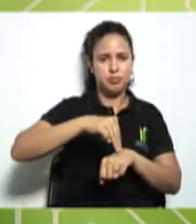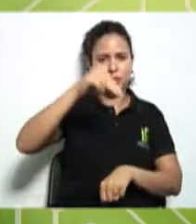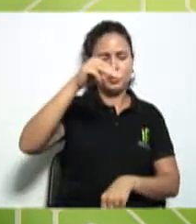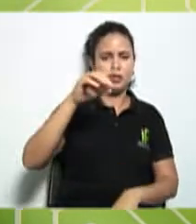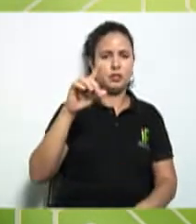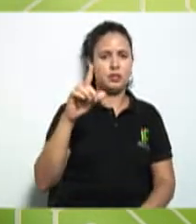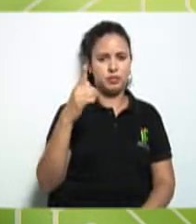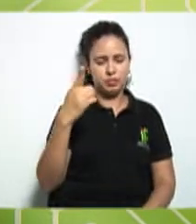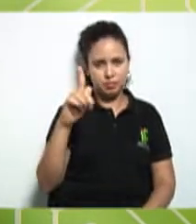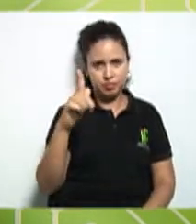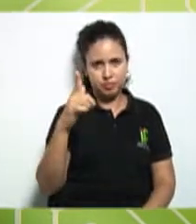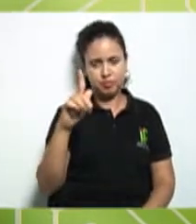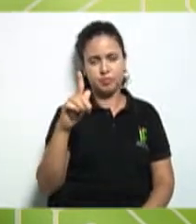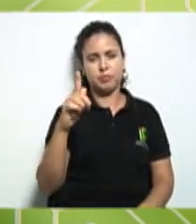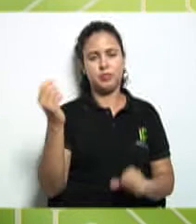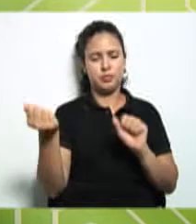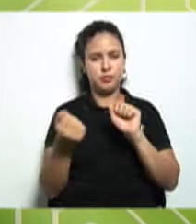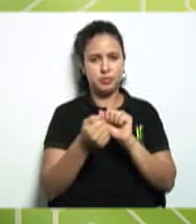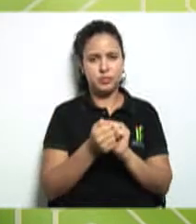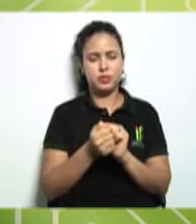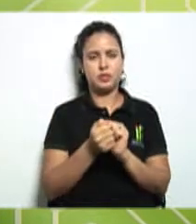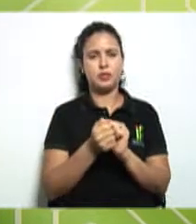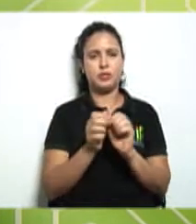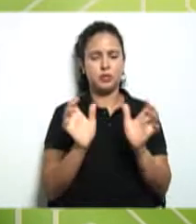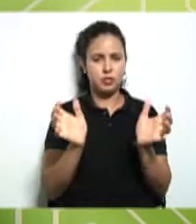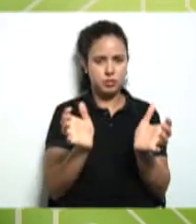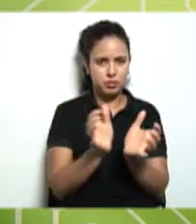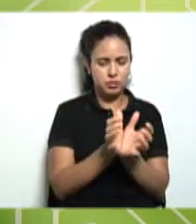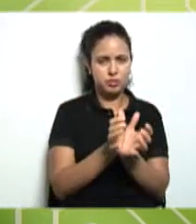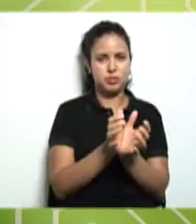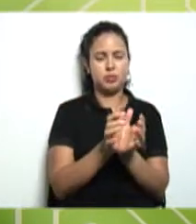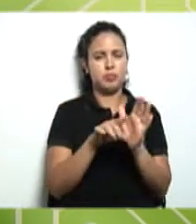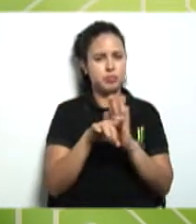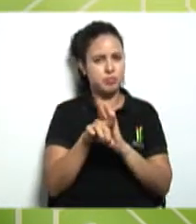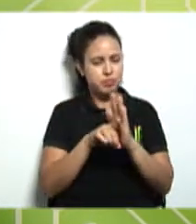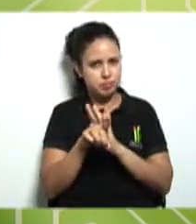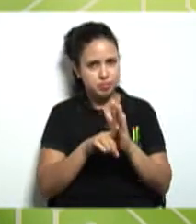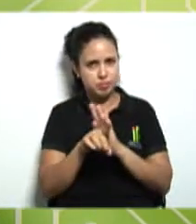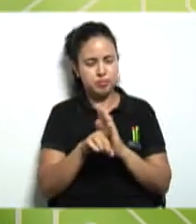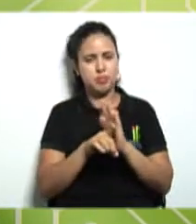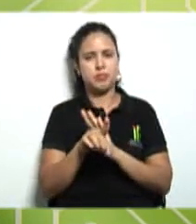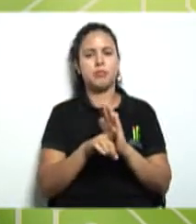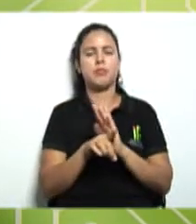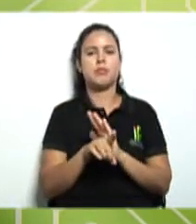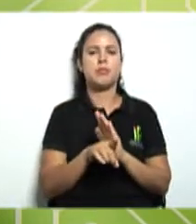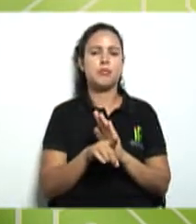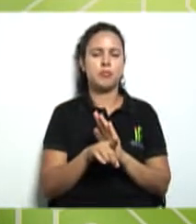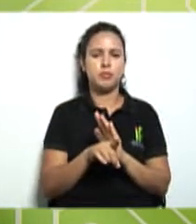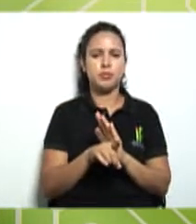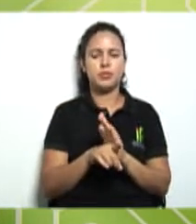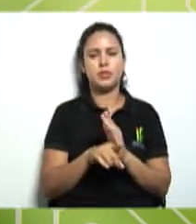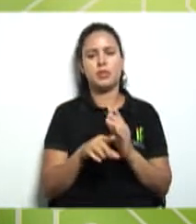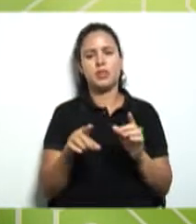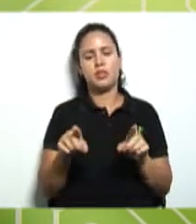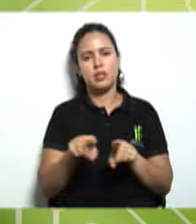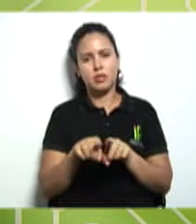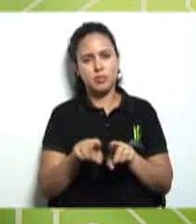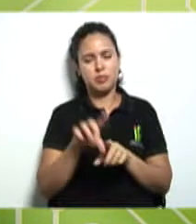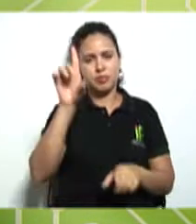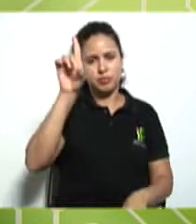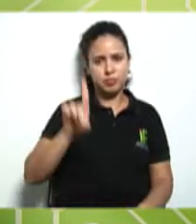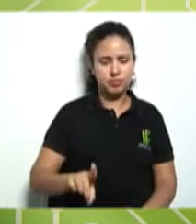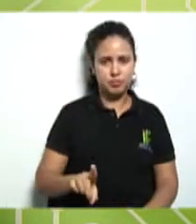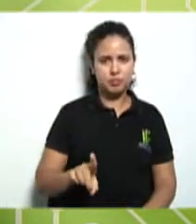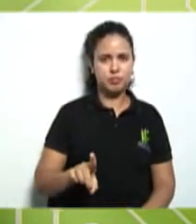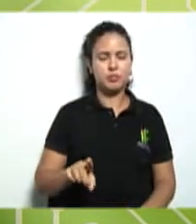Geografia, faço parte do grupo de pesquisa e gênero em Geografia, sou advogada e